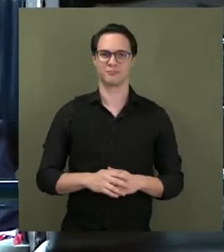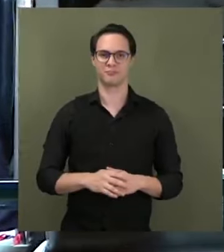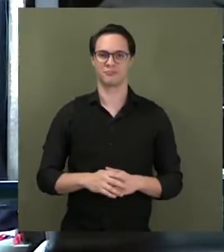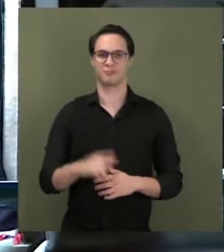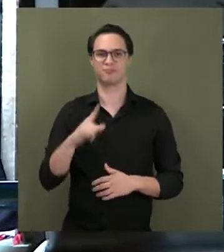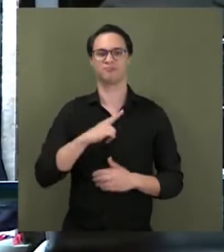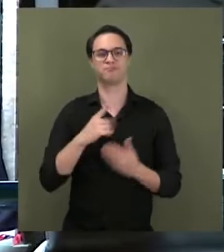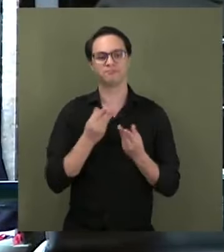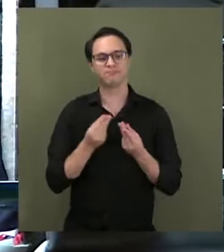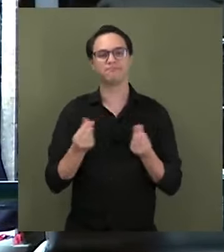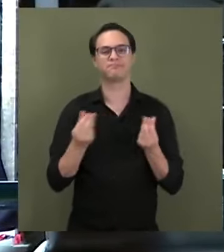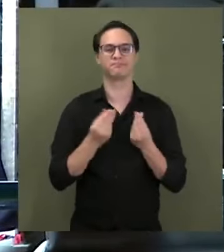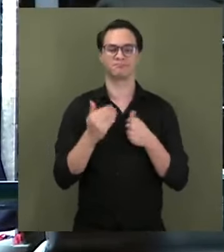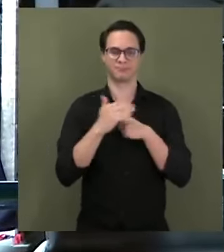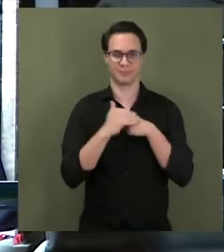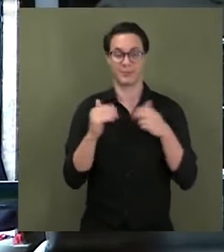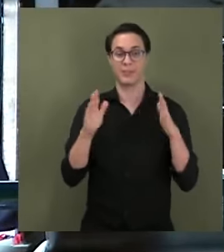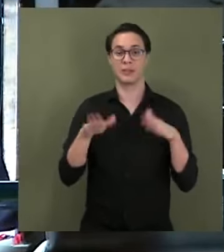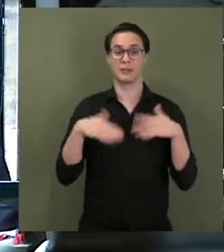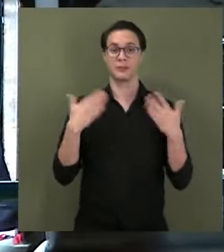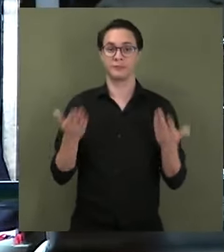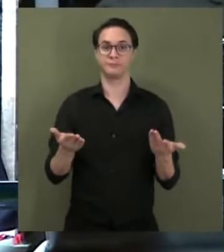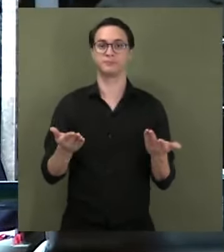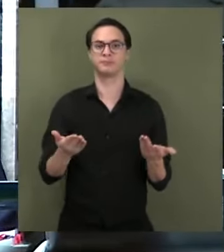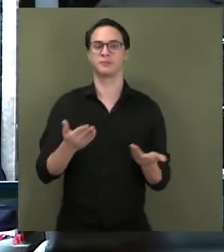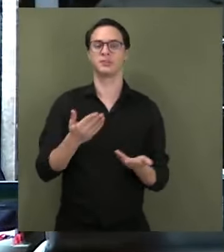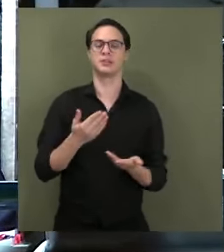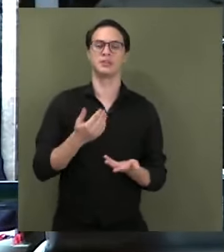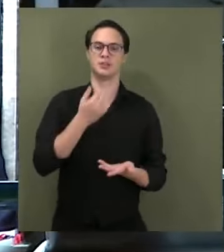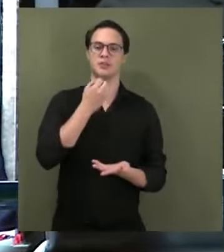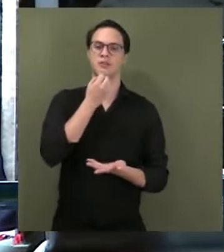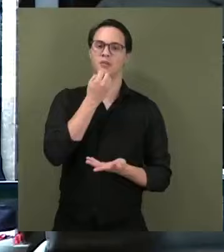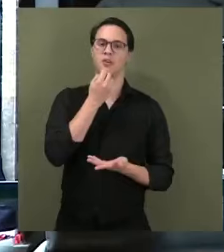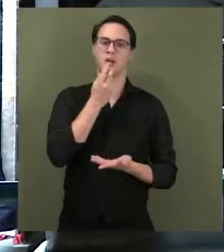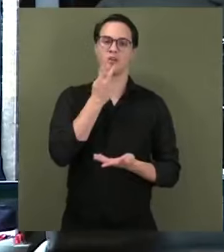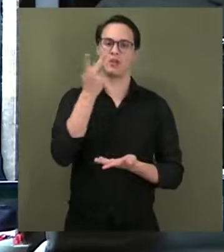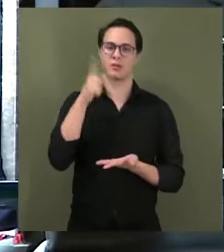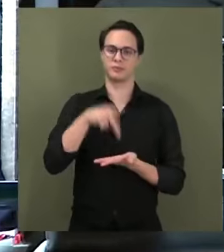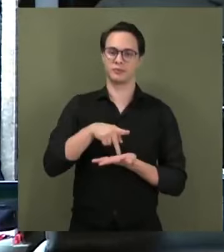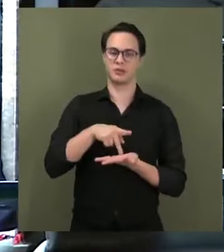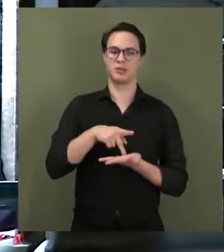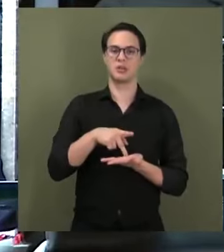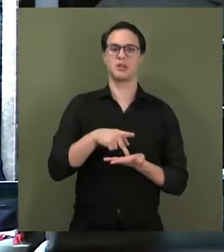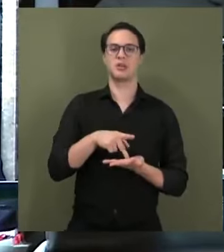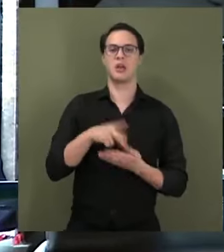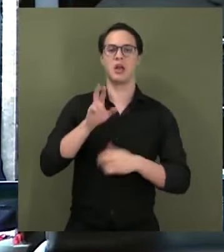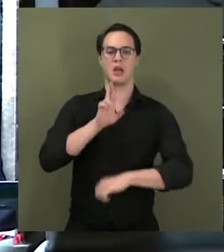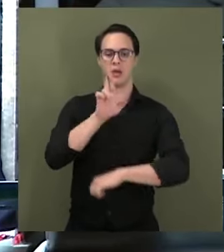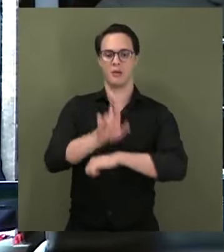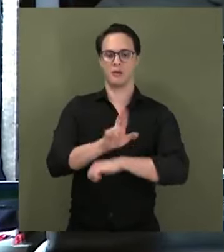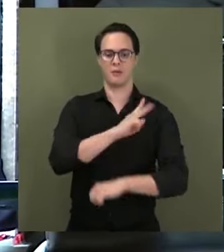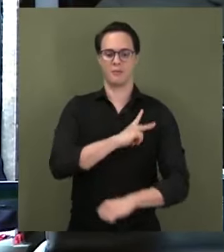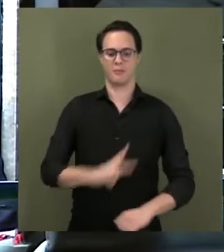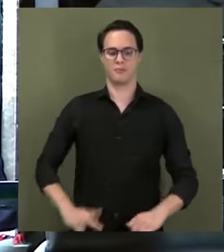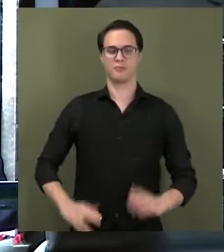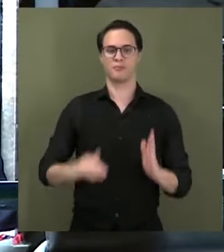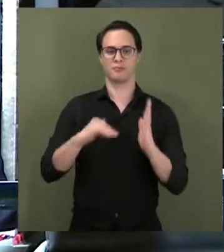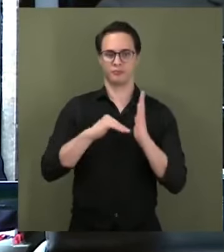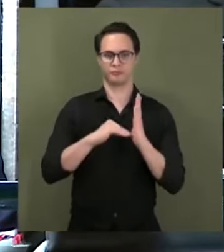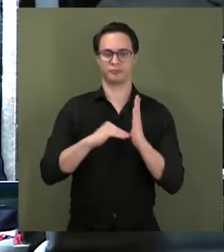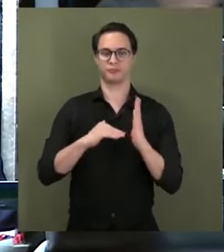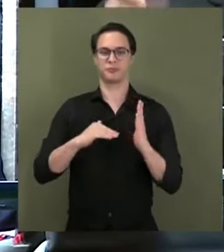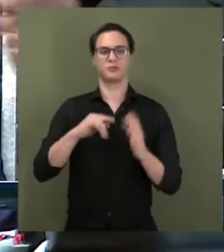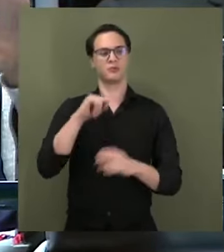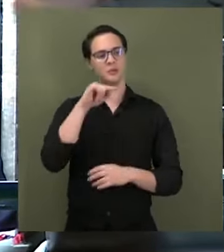tanta devoção. Então, sinceramente, eu gostaria, em nome da presidência do Senado Federal, a casa que Vossa Excelência integrou,